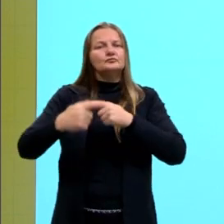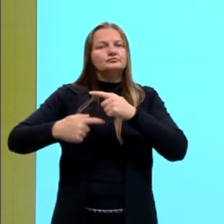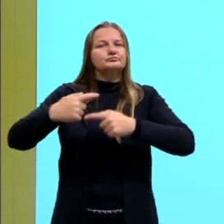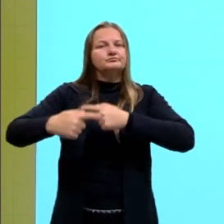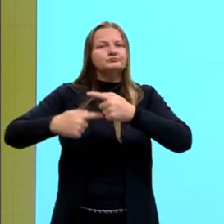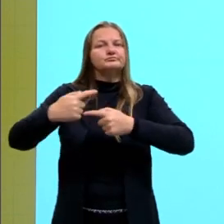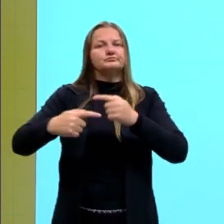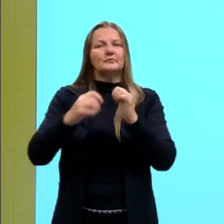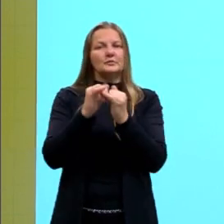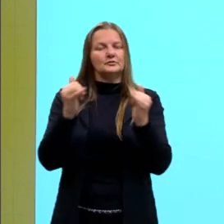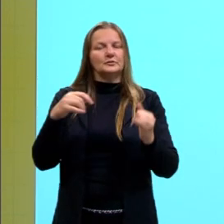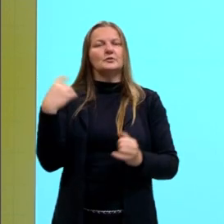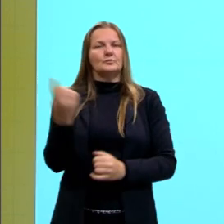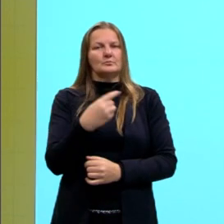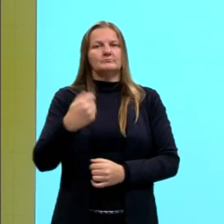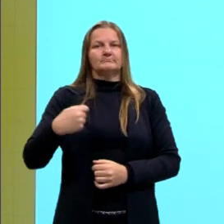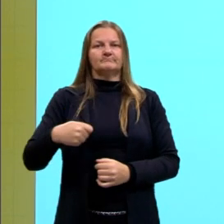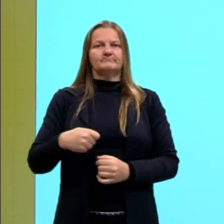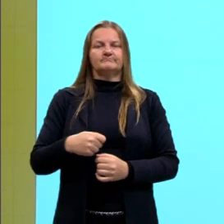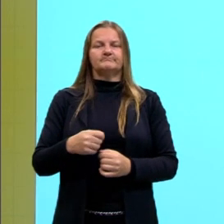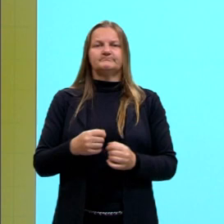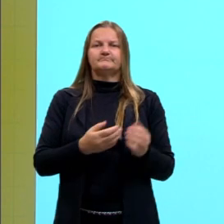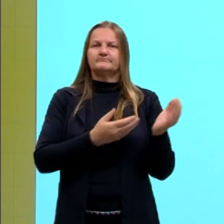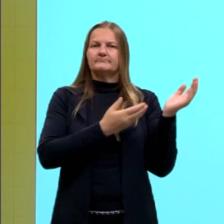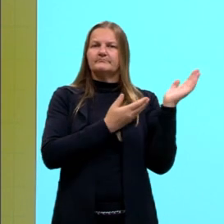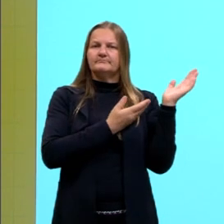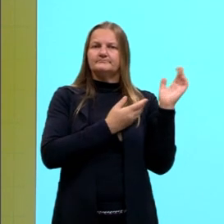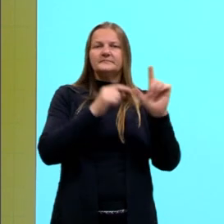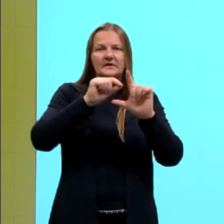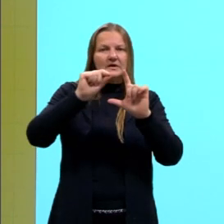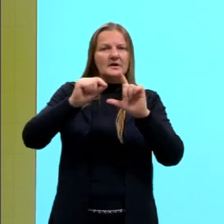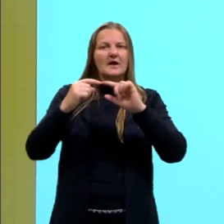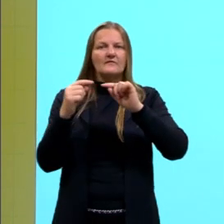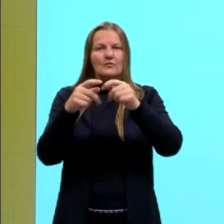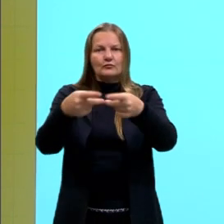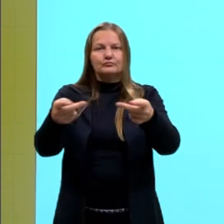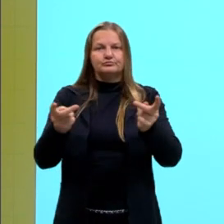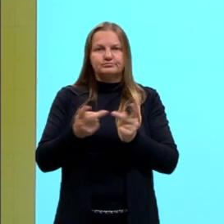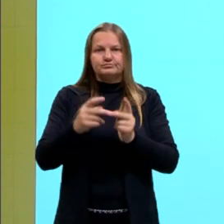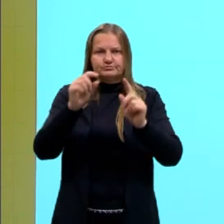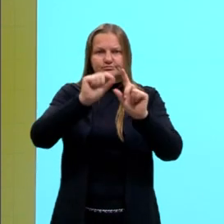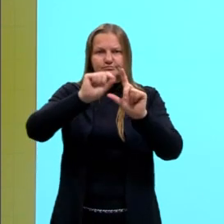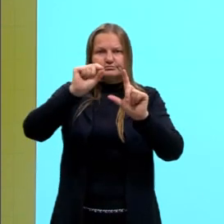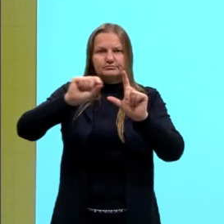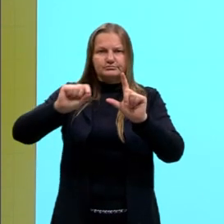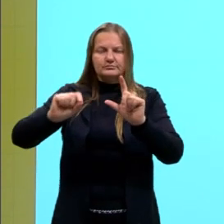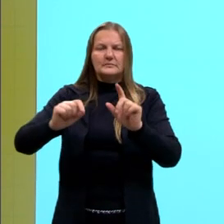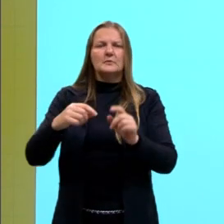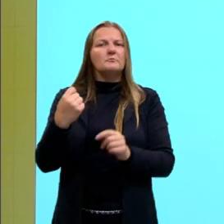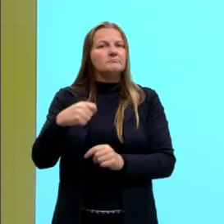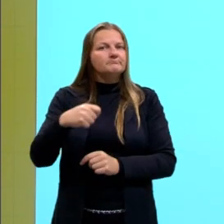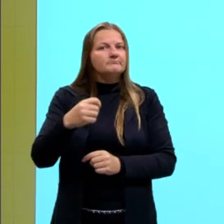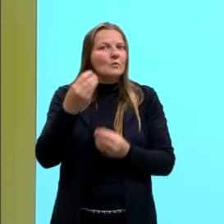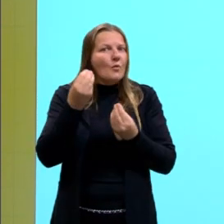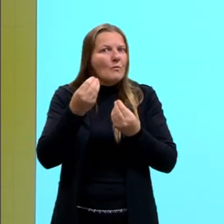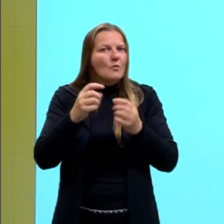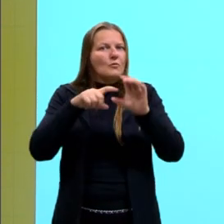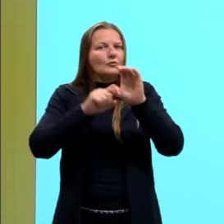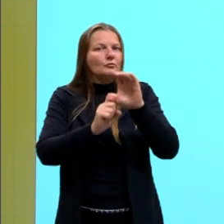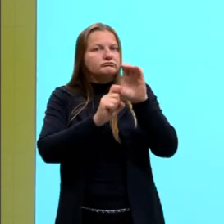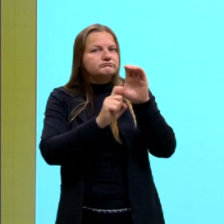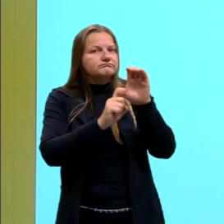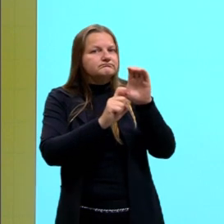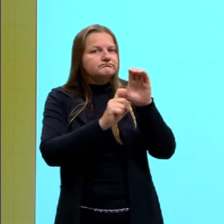precisa. Então, esse gráfico aqui mostra exatamente isso, tá, gurizada? Olha a quantidade de dependência